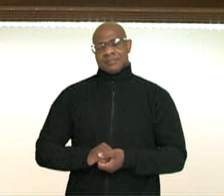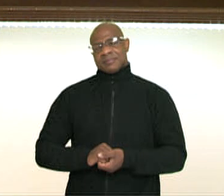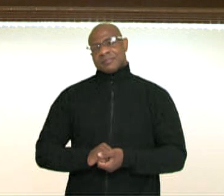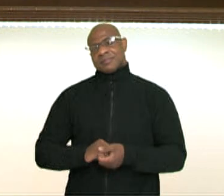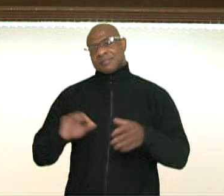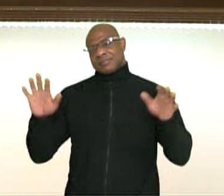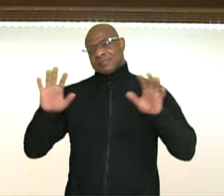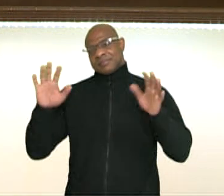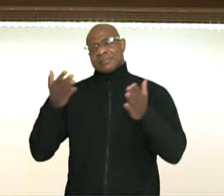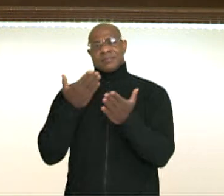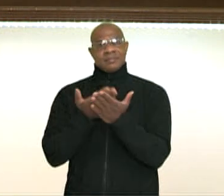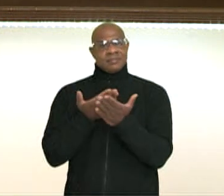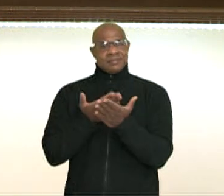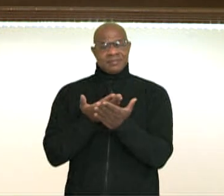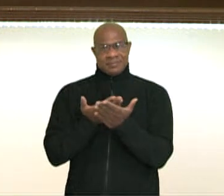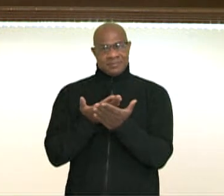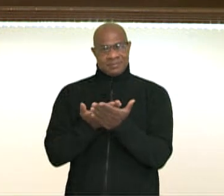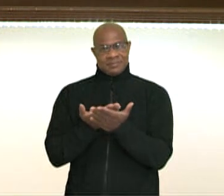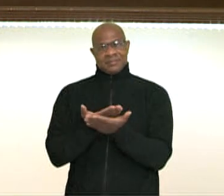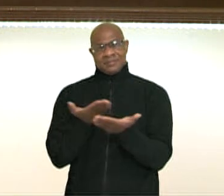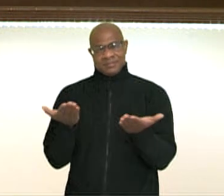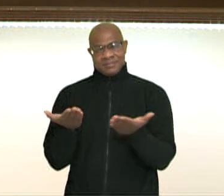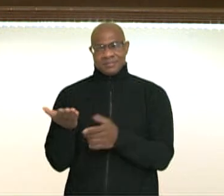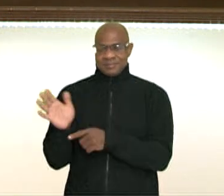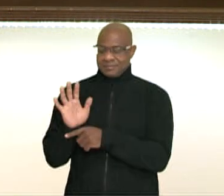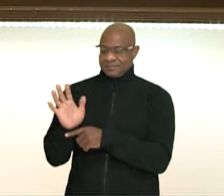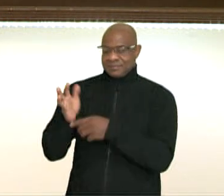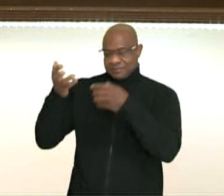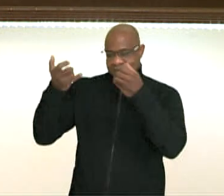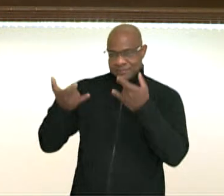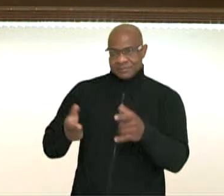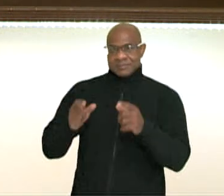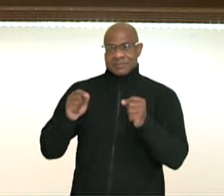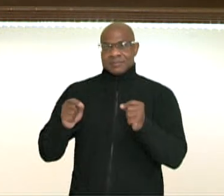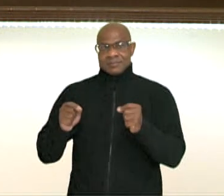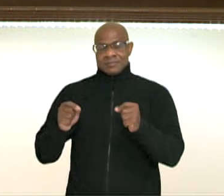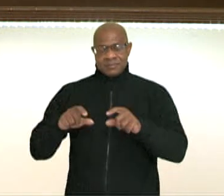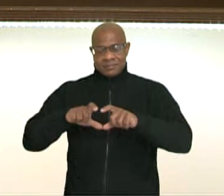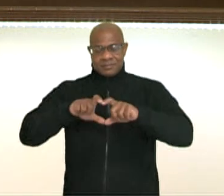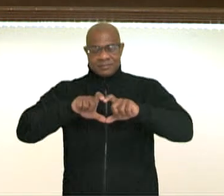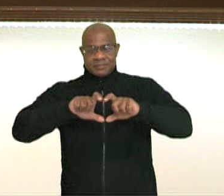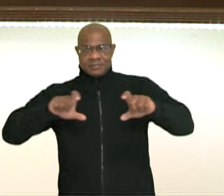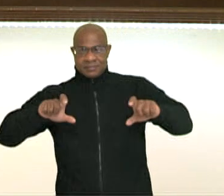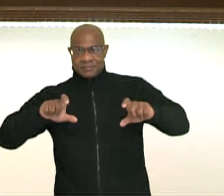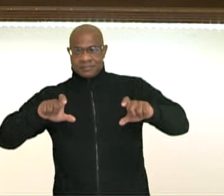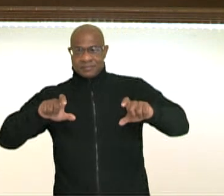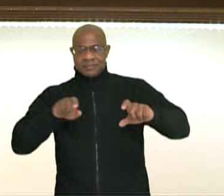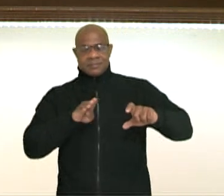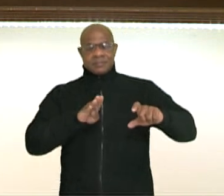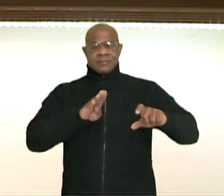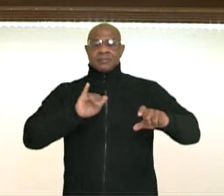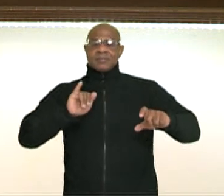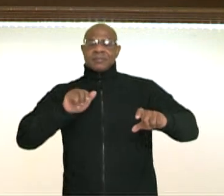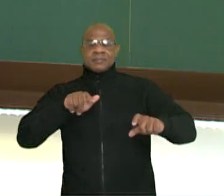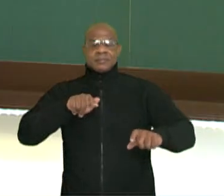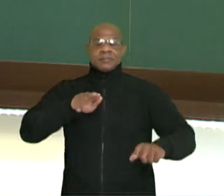Olá, estudantes do nono ano! Nesse vídeo vamos falar sobre equações biquadradas. Vamos lá?